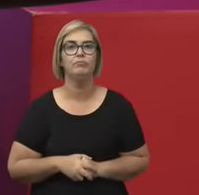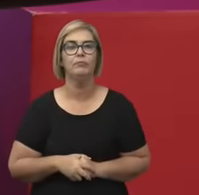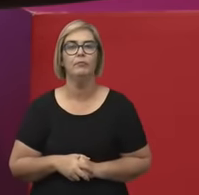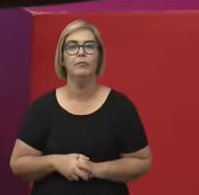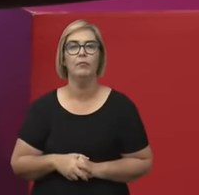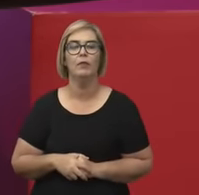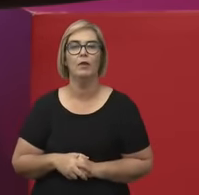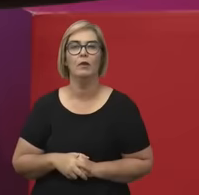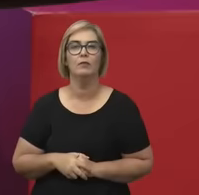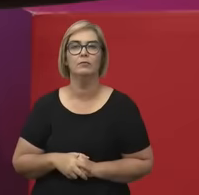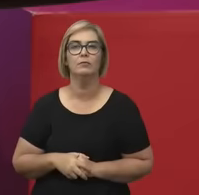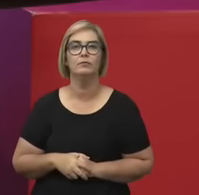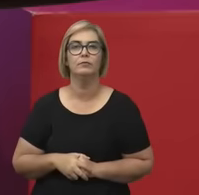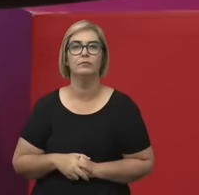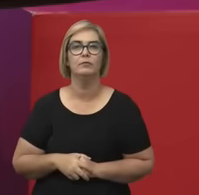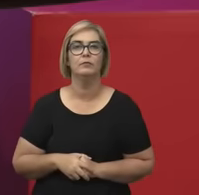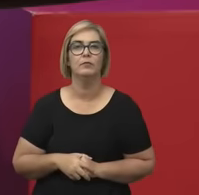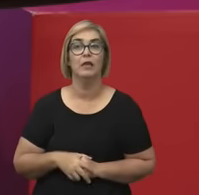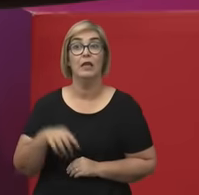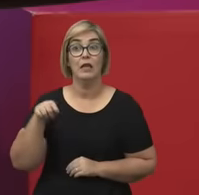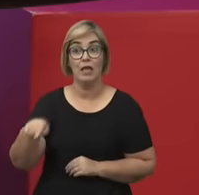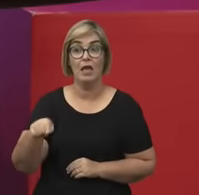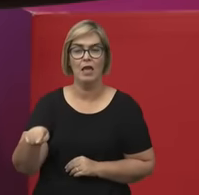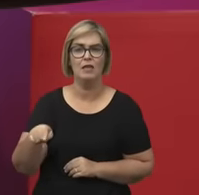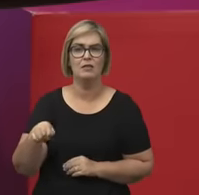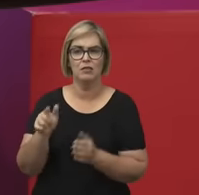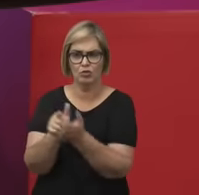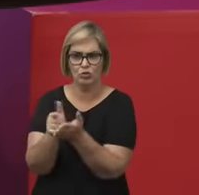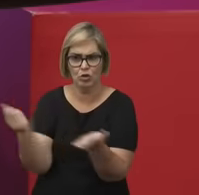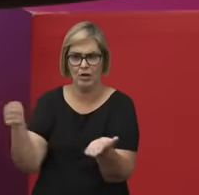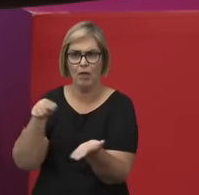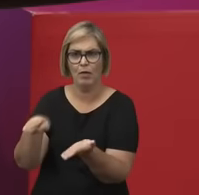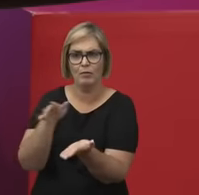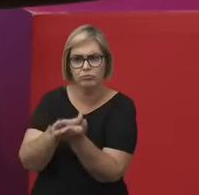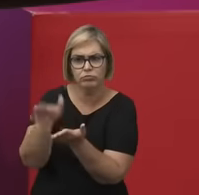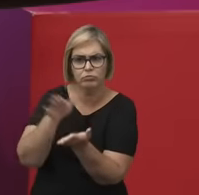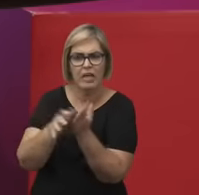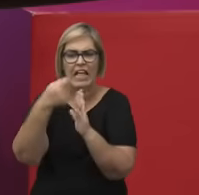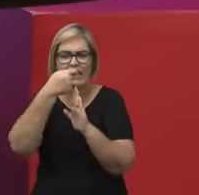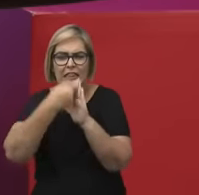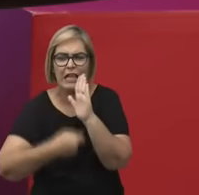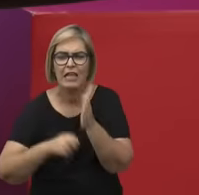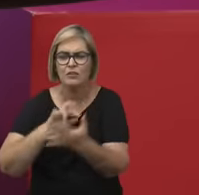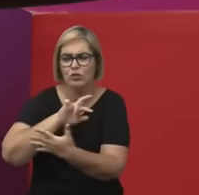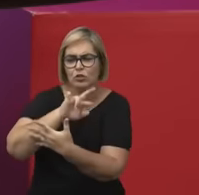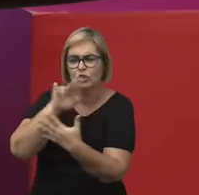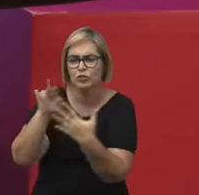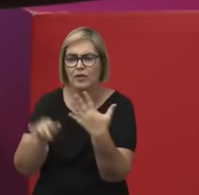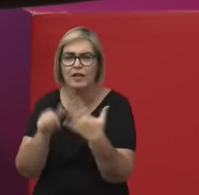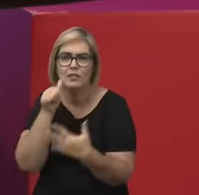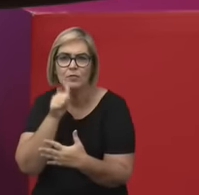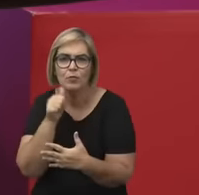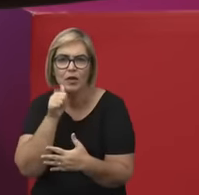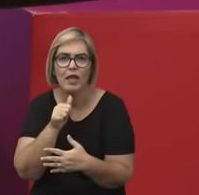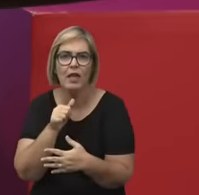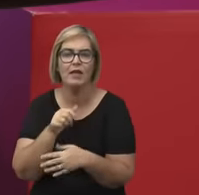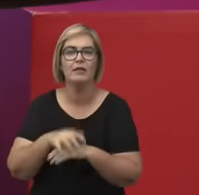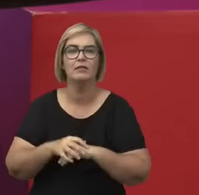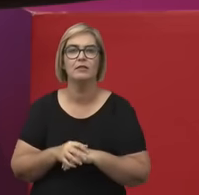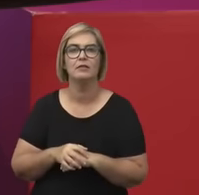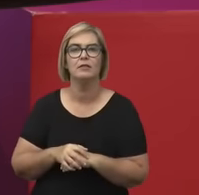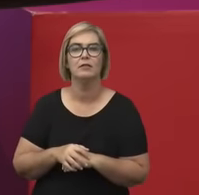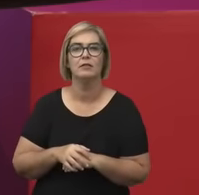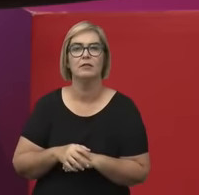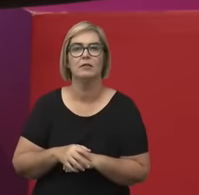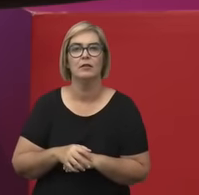quando esse periódico, ele acolhe textos de diversas mulheres da época. Disse, inclusive, que a